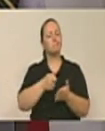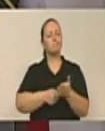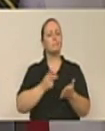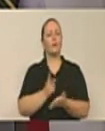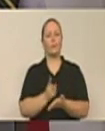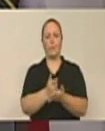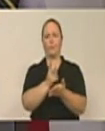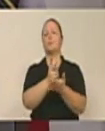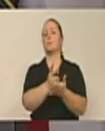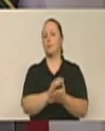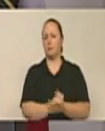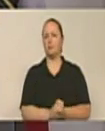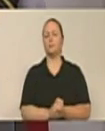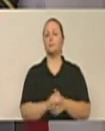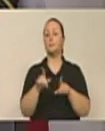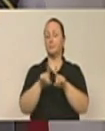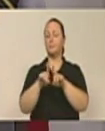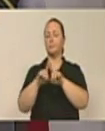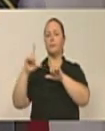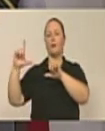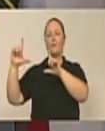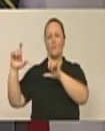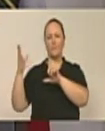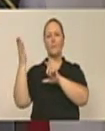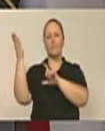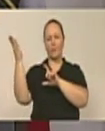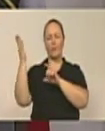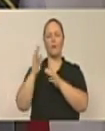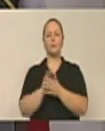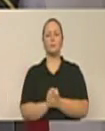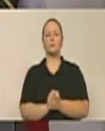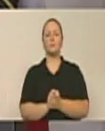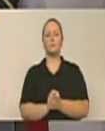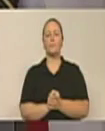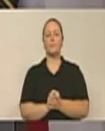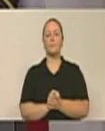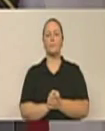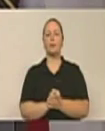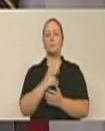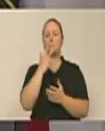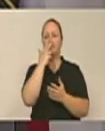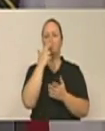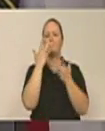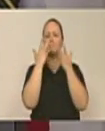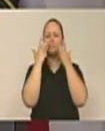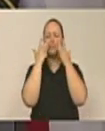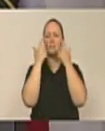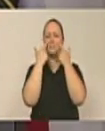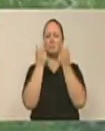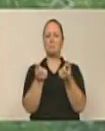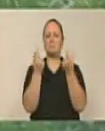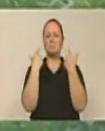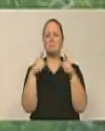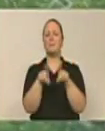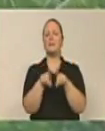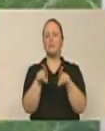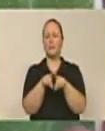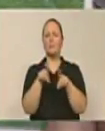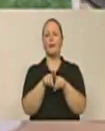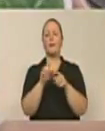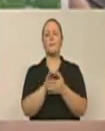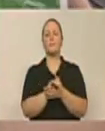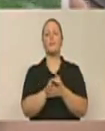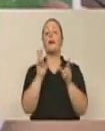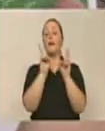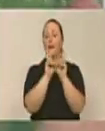Rosa. Tem fotos também da situação do abandono por parte do poder público, líder do governo, no Concórdia, no bairro da Velha, onde